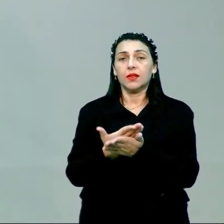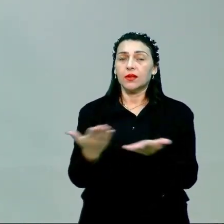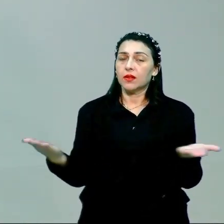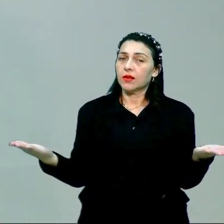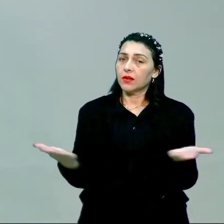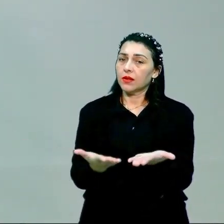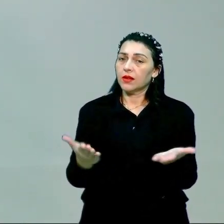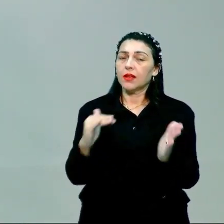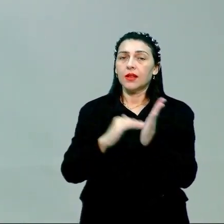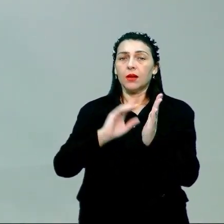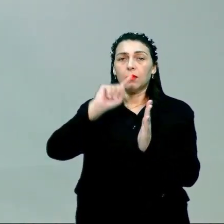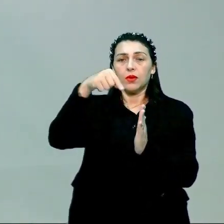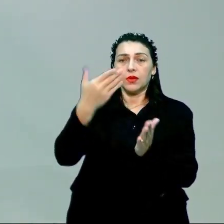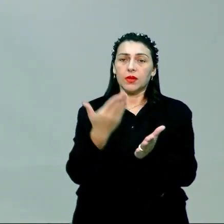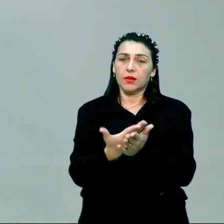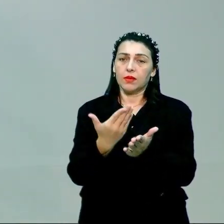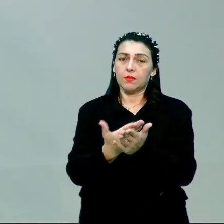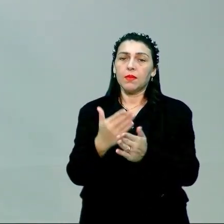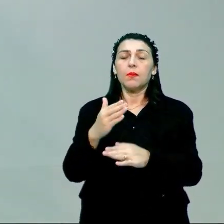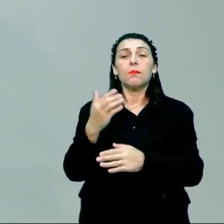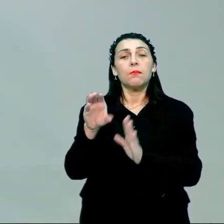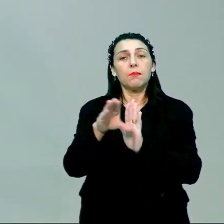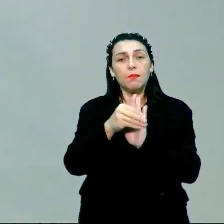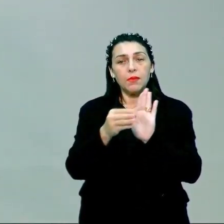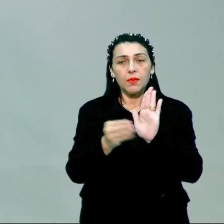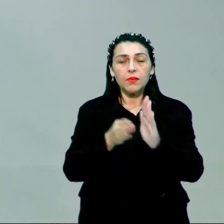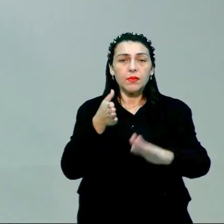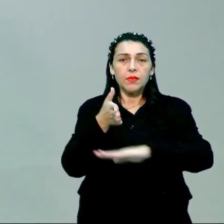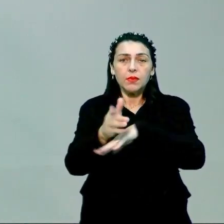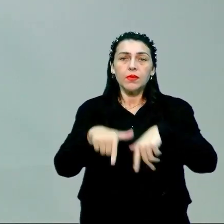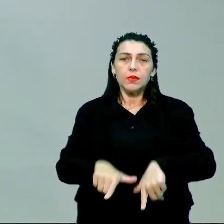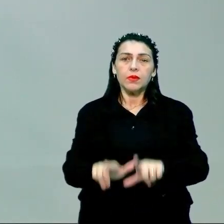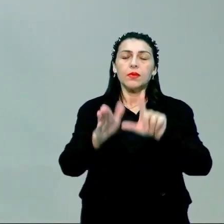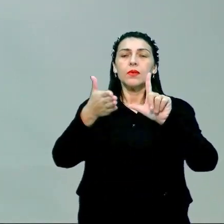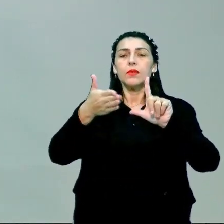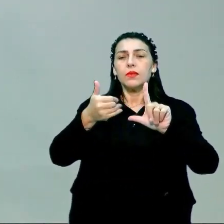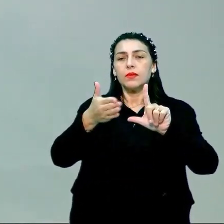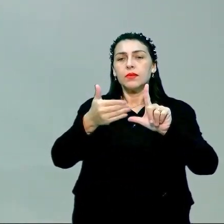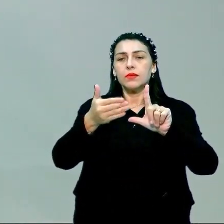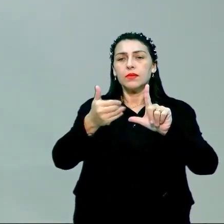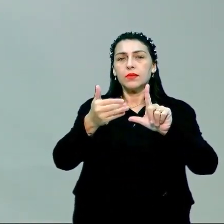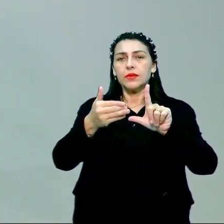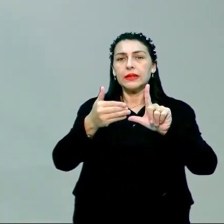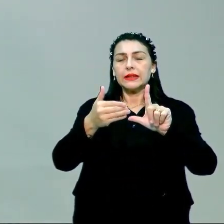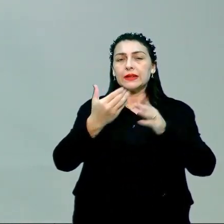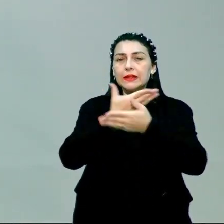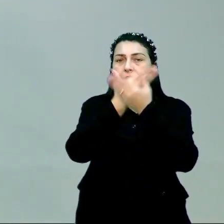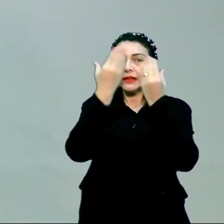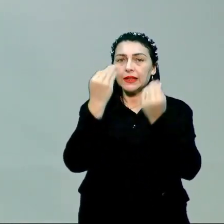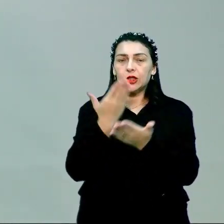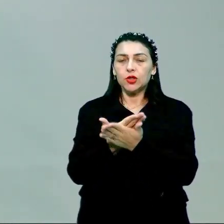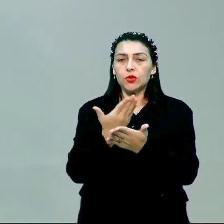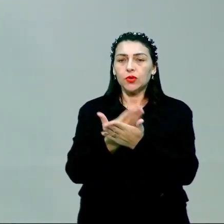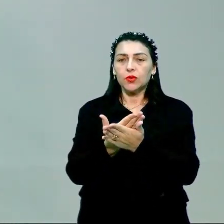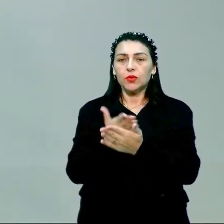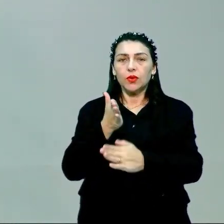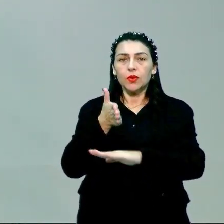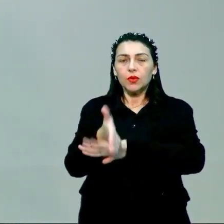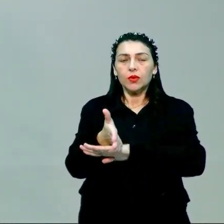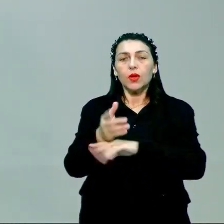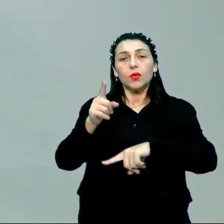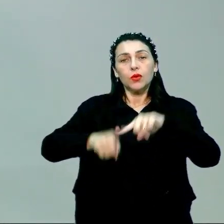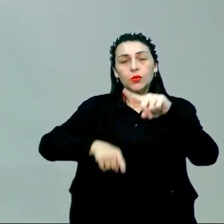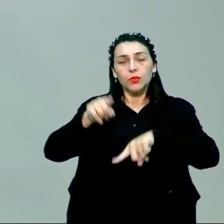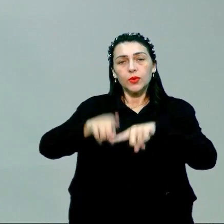aula de hoje, até a próxima, para mais conteúdos, acesse a nossa plataforma, não deixe de estudar, não deixe de acessar o nosso